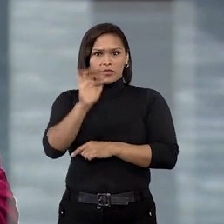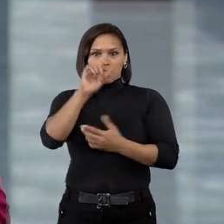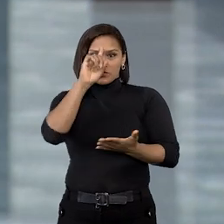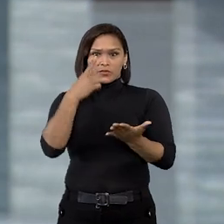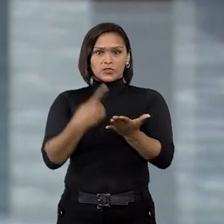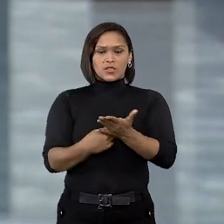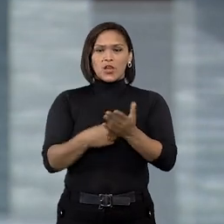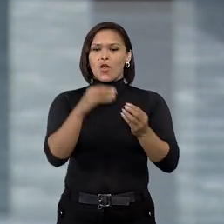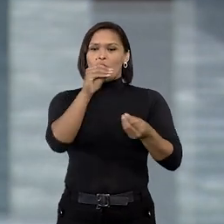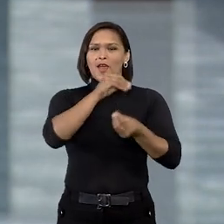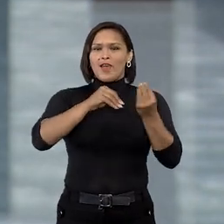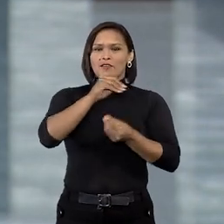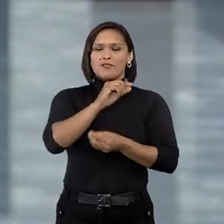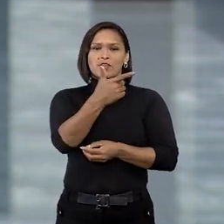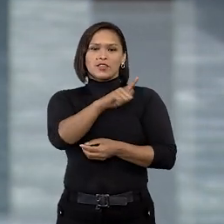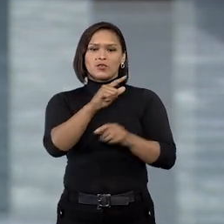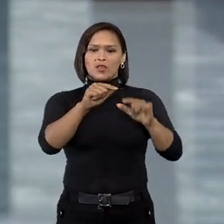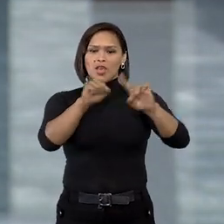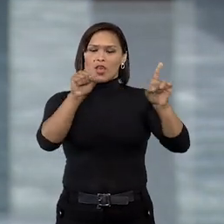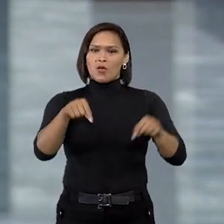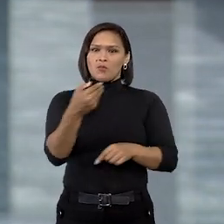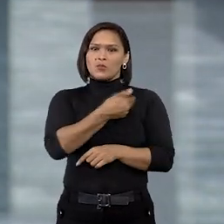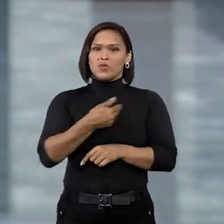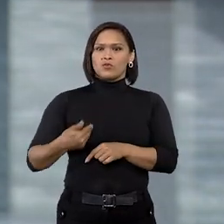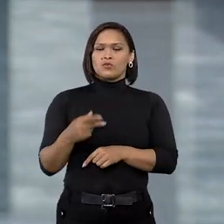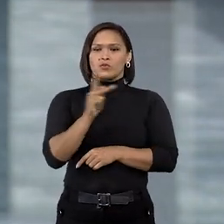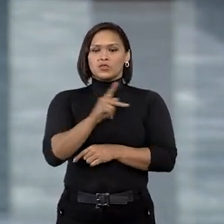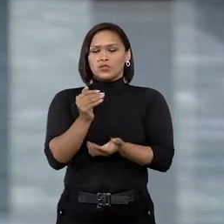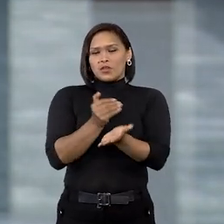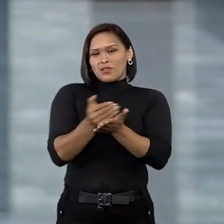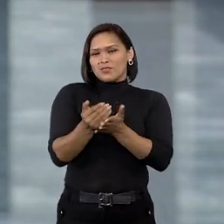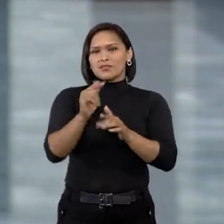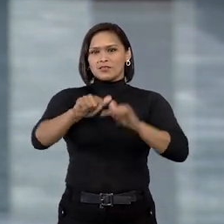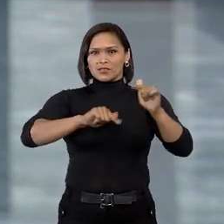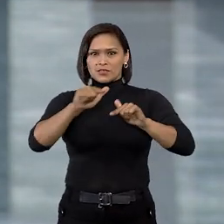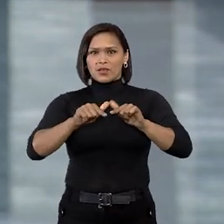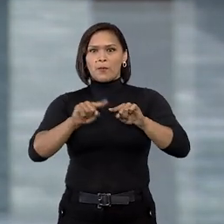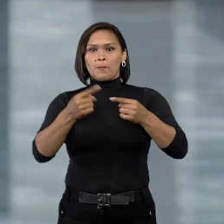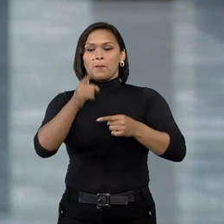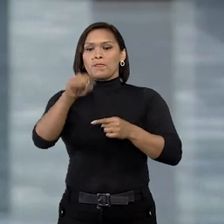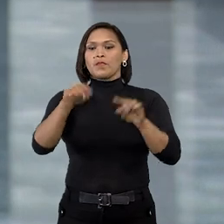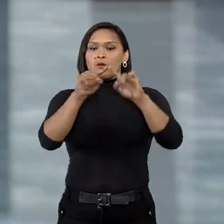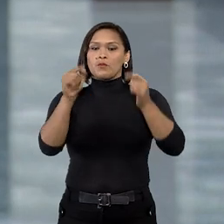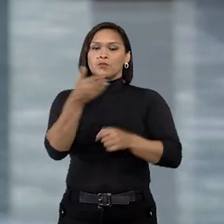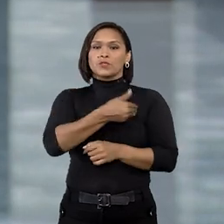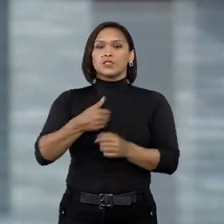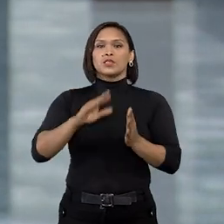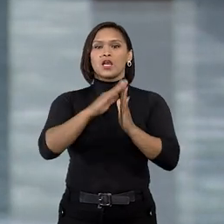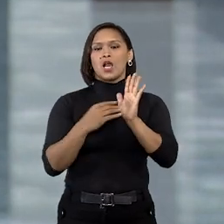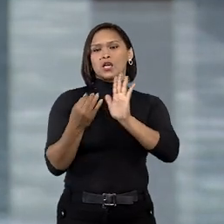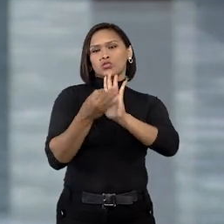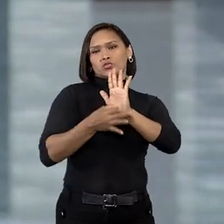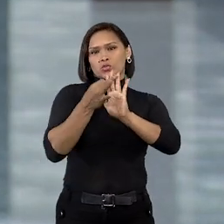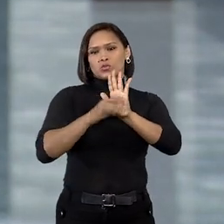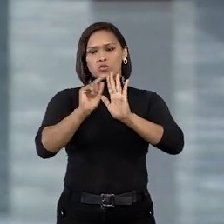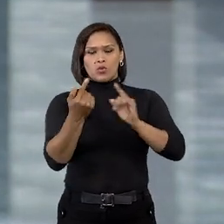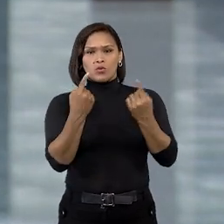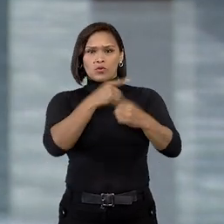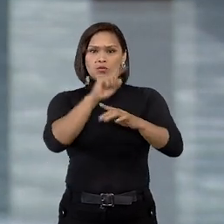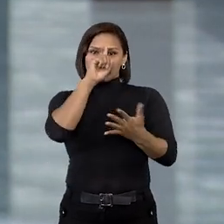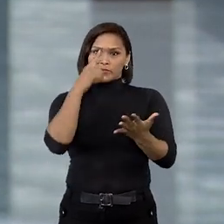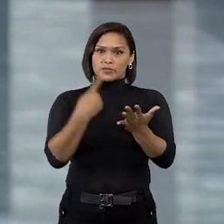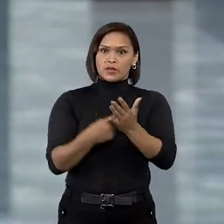decisão sem efeito e enquadrou o professor na classe inicial da carreira. O servidor ajuizou a ação contra a decisão da